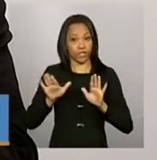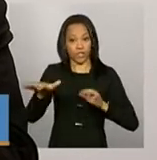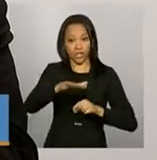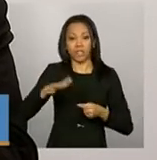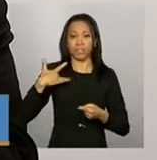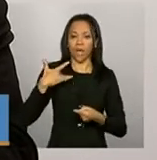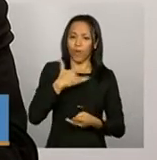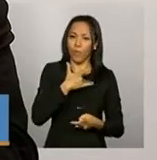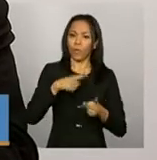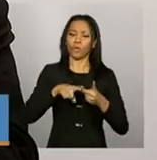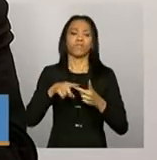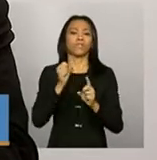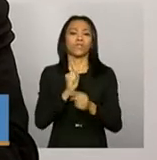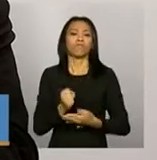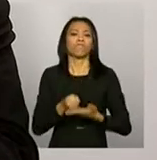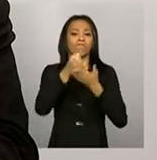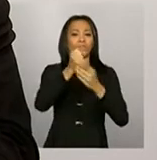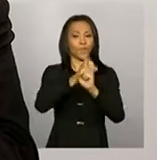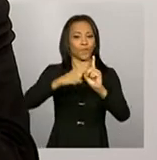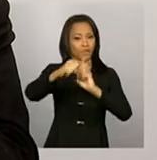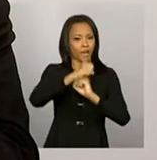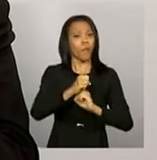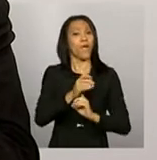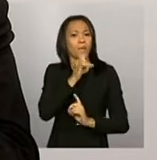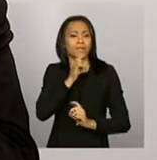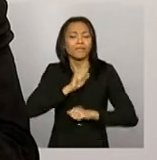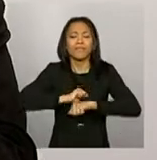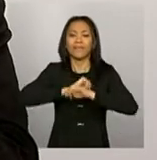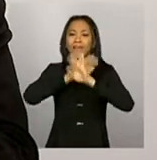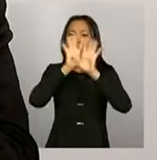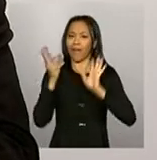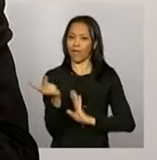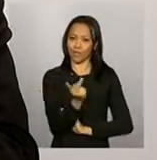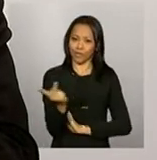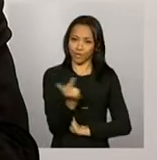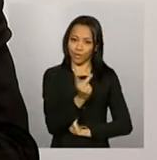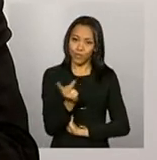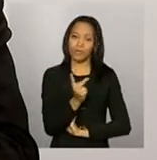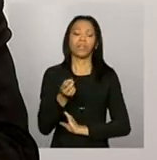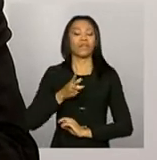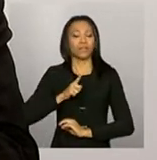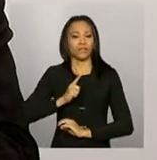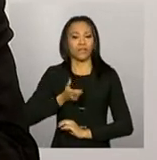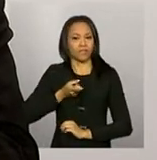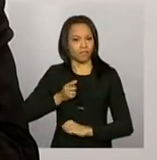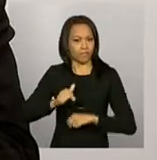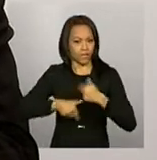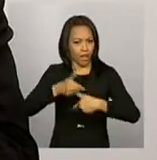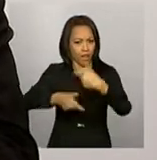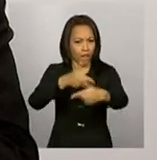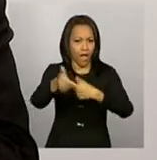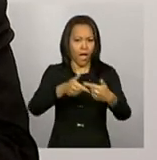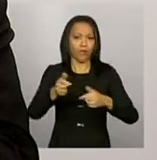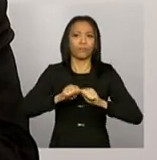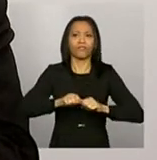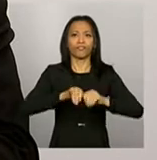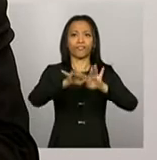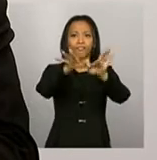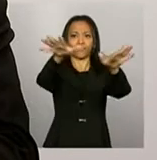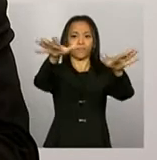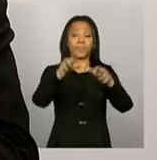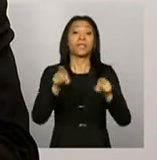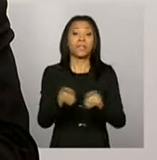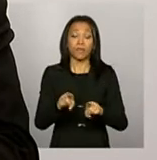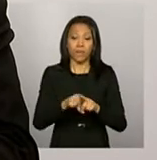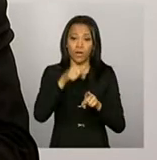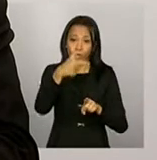de assistência social, por exemplo, são exemplos muito claros de políticas que têm execução descentralizada. No caso do Bolsa